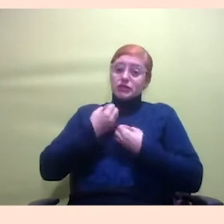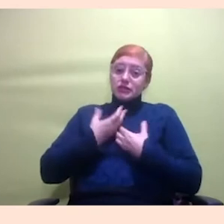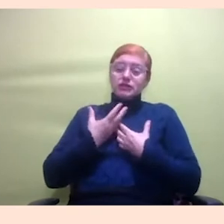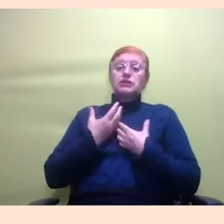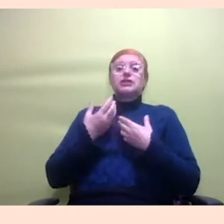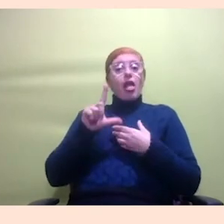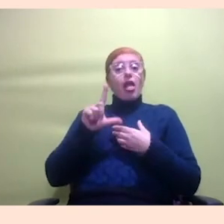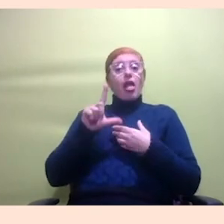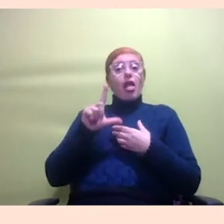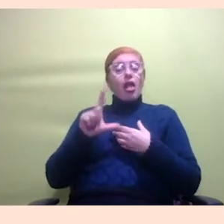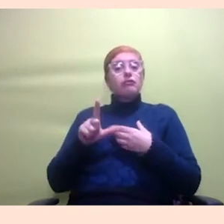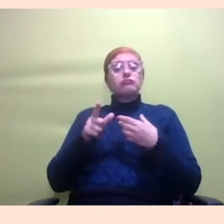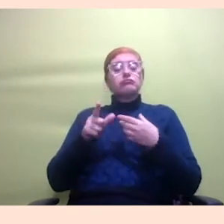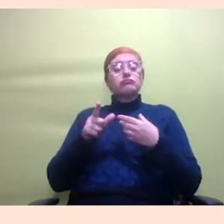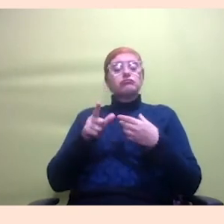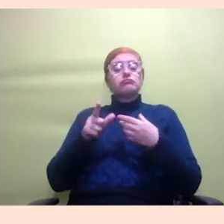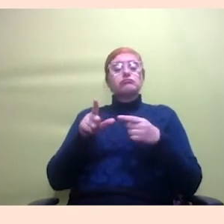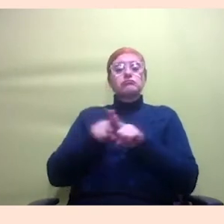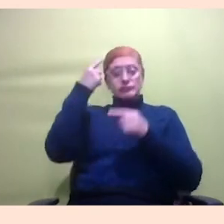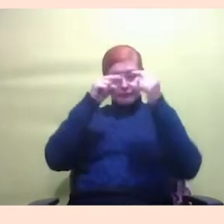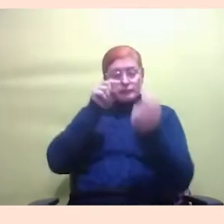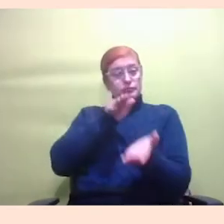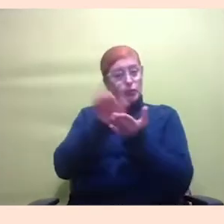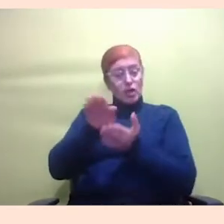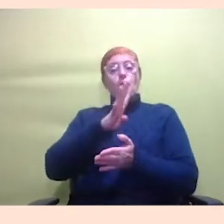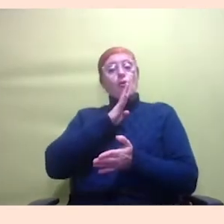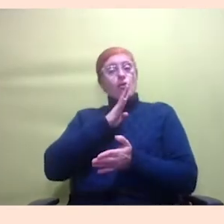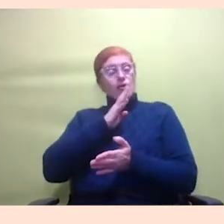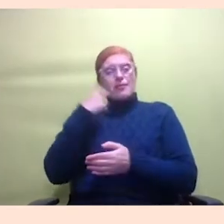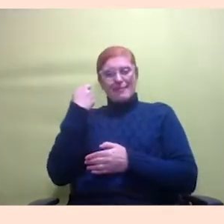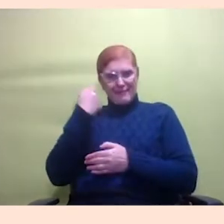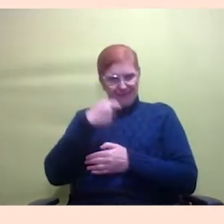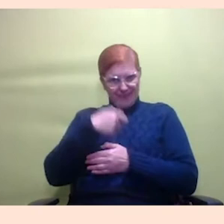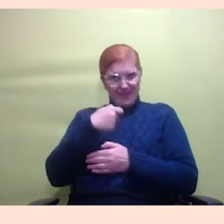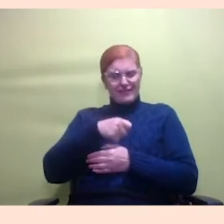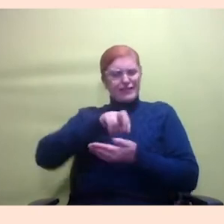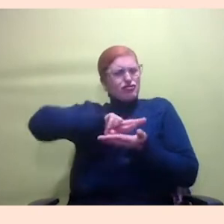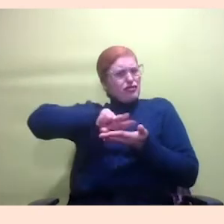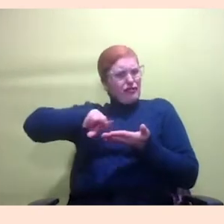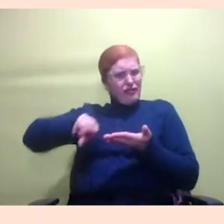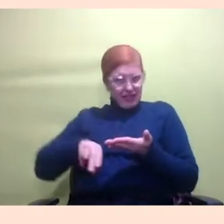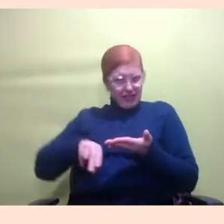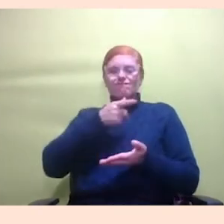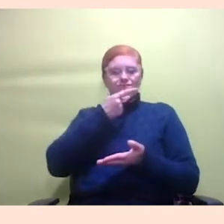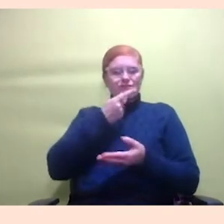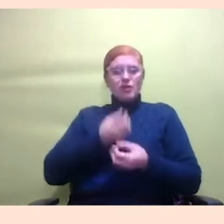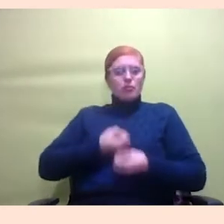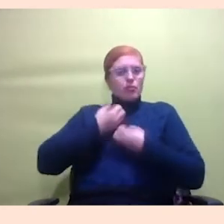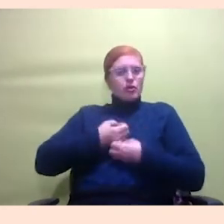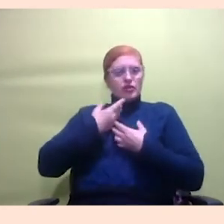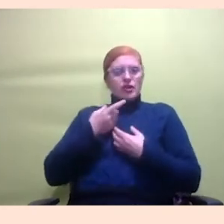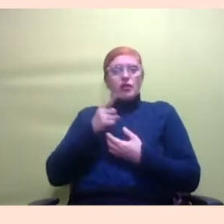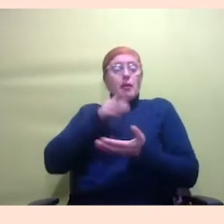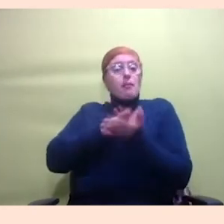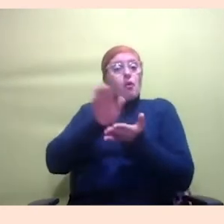produção do conhecimento ela precisa ser diversa e não dá para a gente não dizer que poesia não é produção de conhecimento que podcast